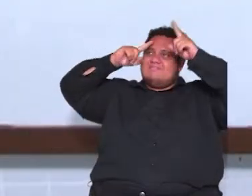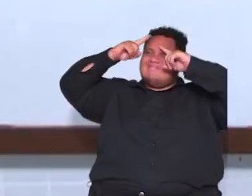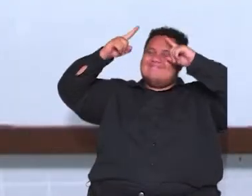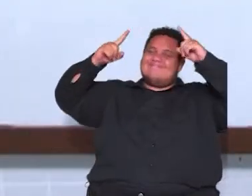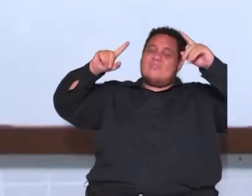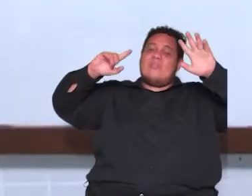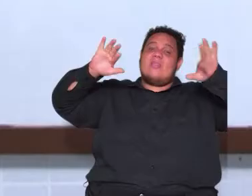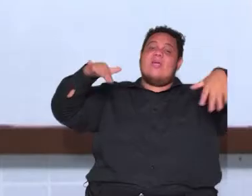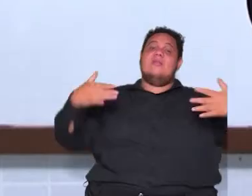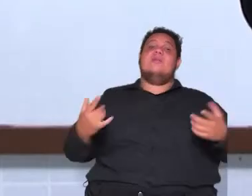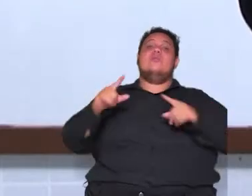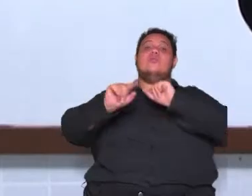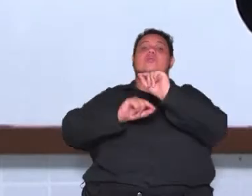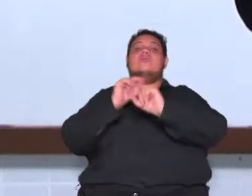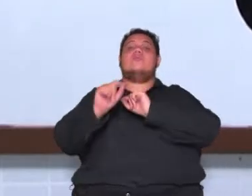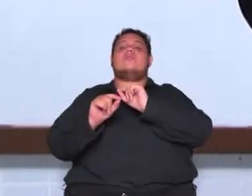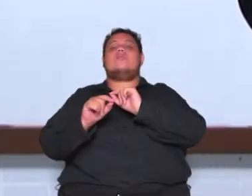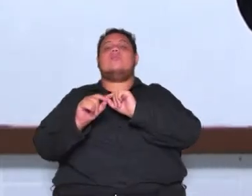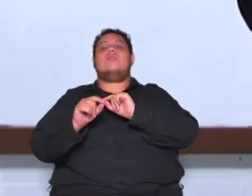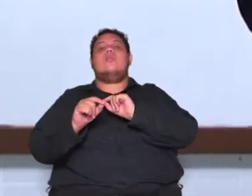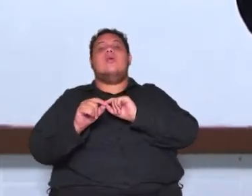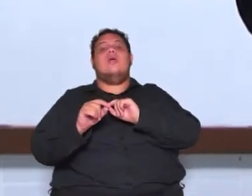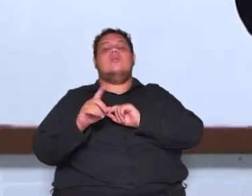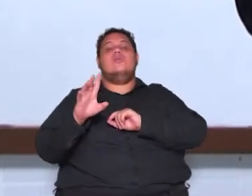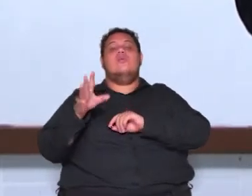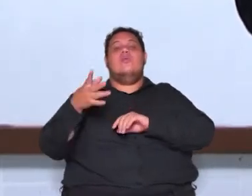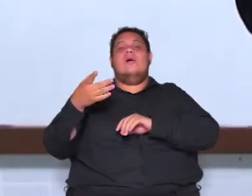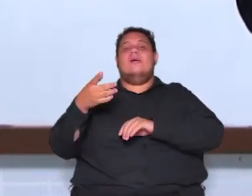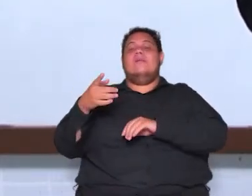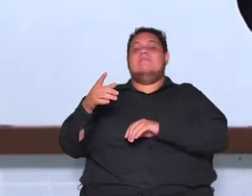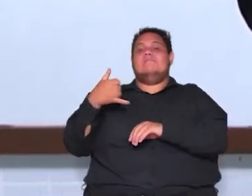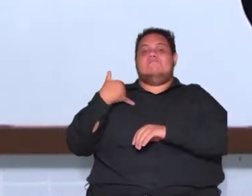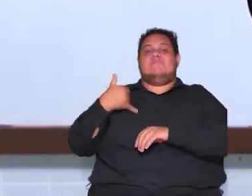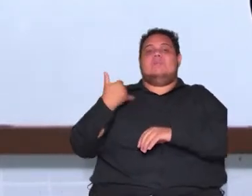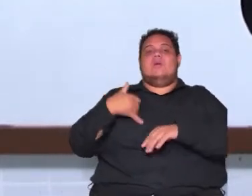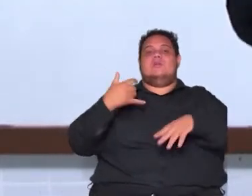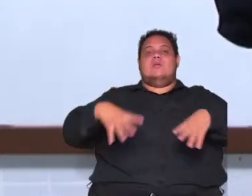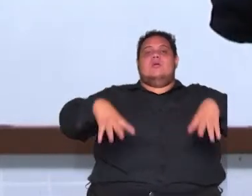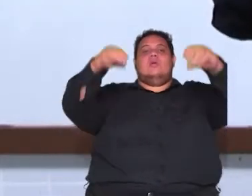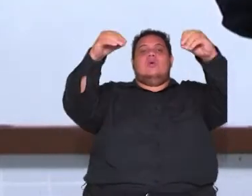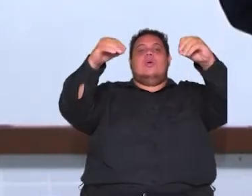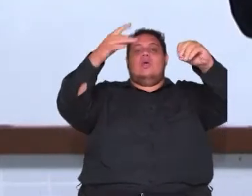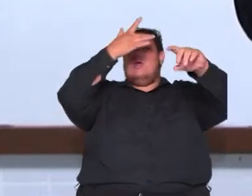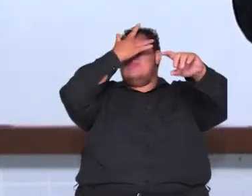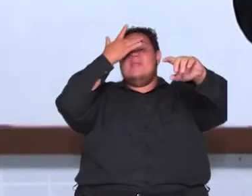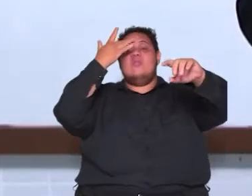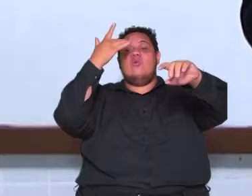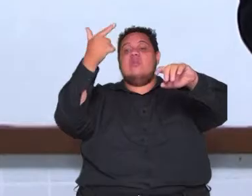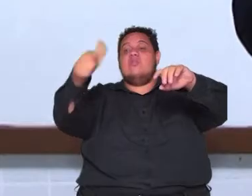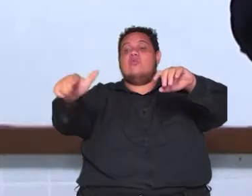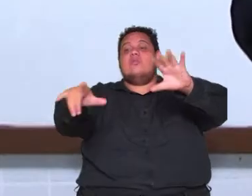de que numa monarquia absoluta os súditos não tem esse direito pleno